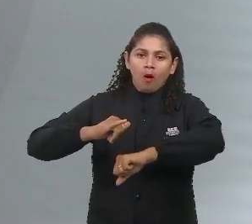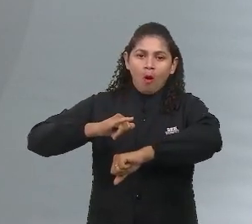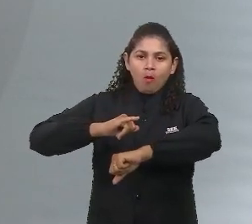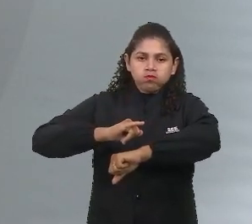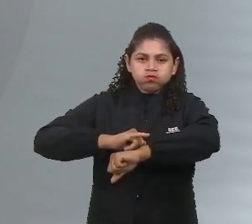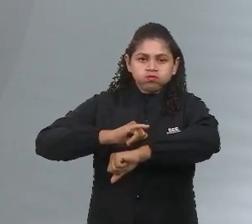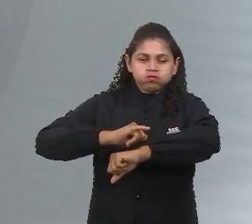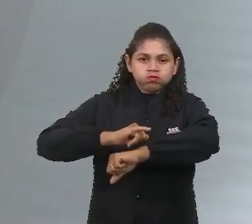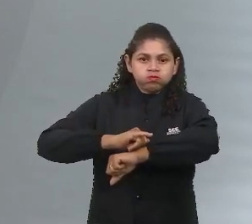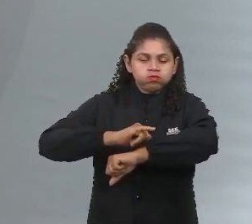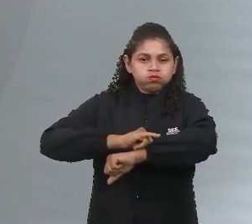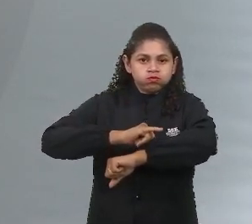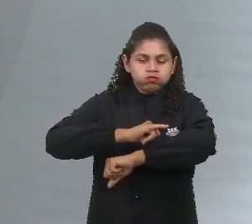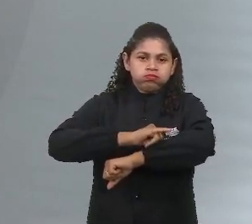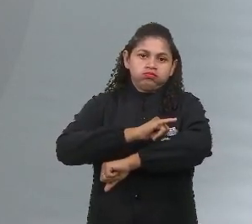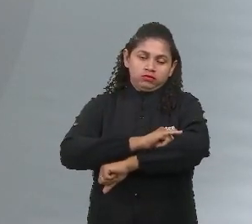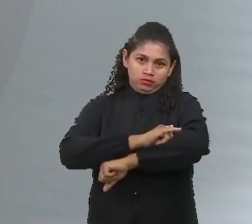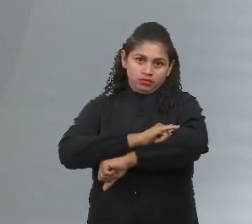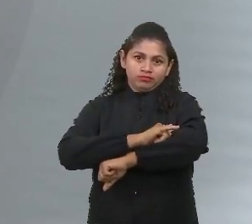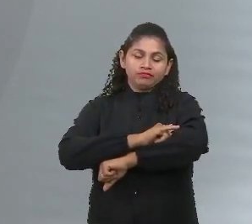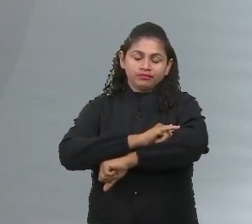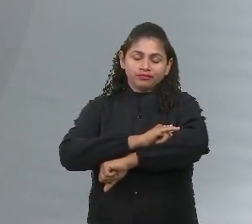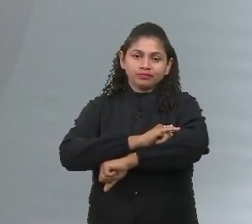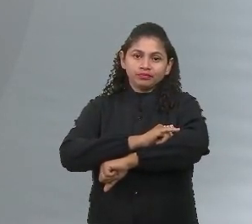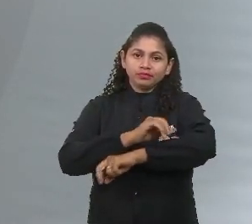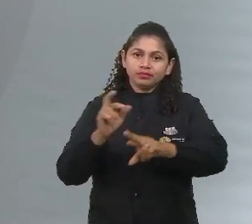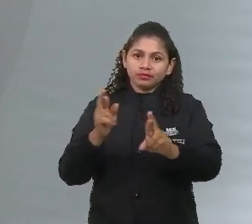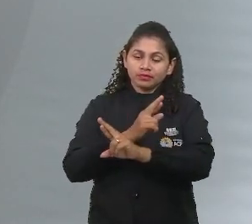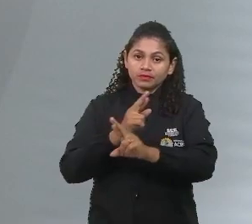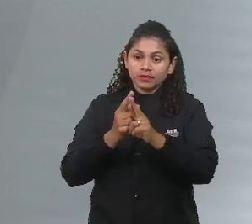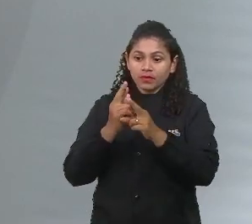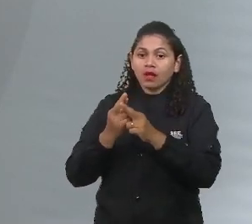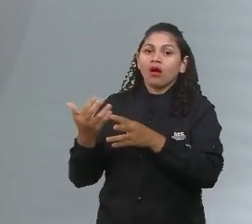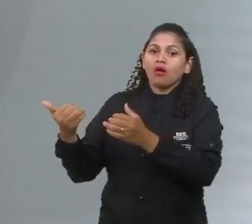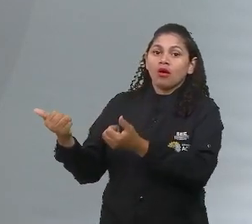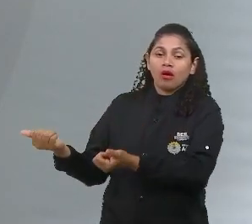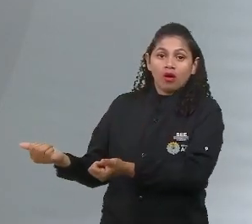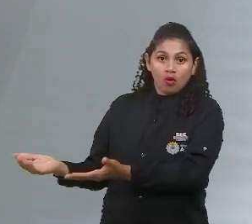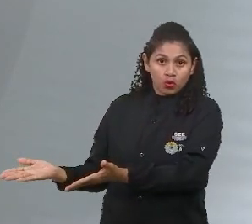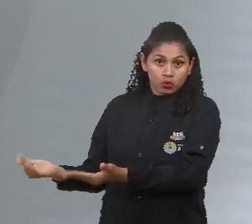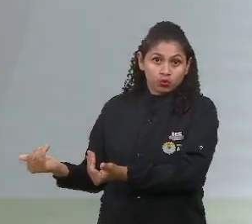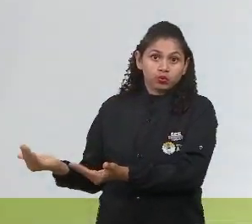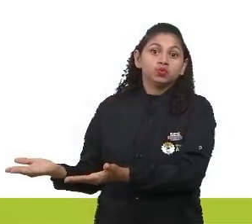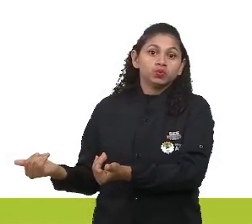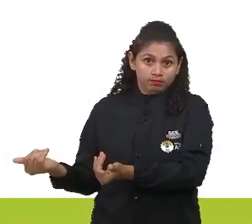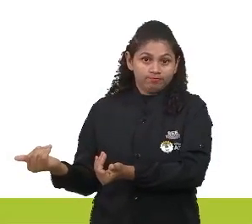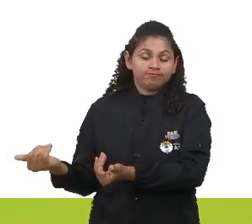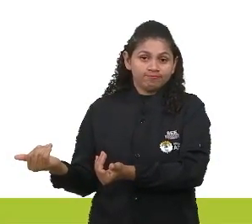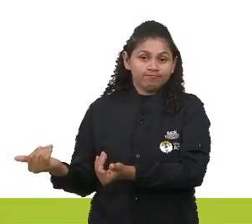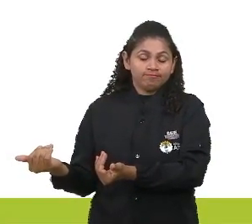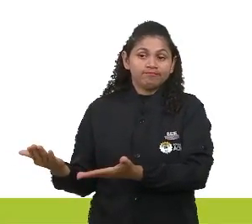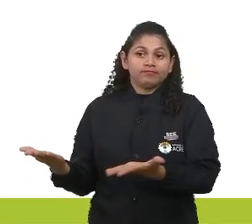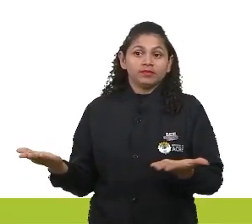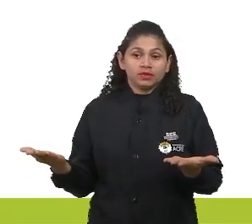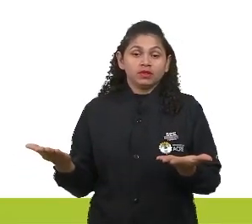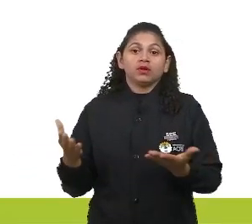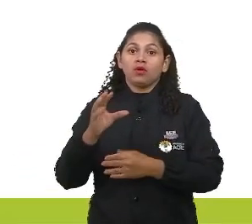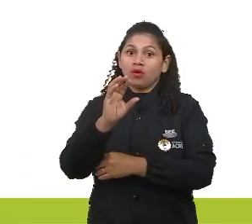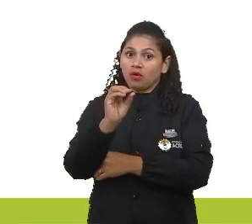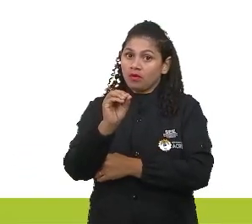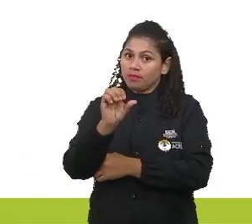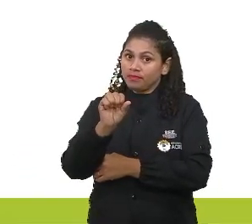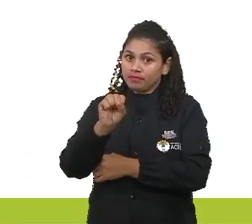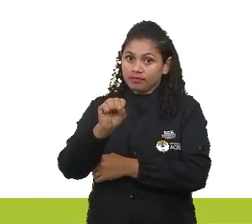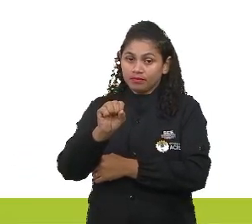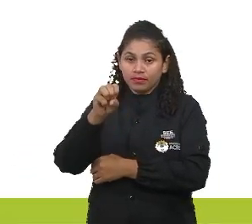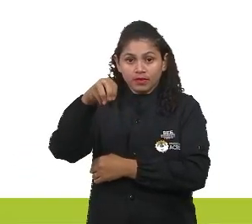taxas de obesidade entre os jovens. Olha, o que eu posso usar? que é uma referência? OMS, meu amor, OMS. Você